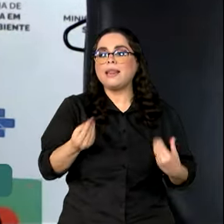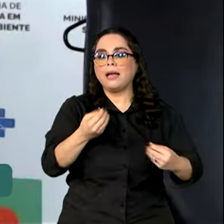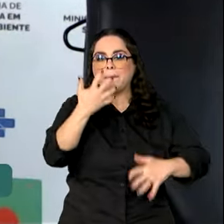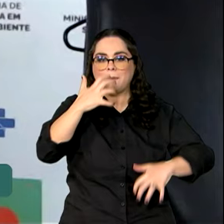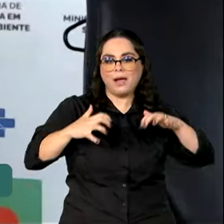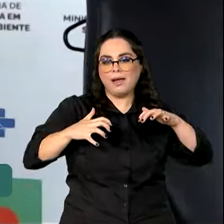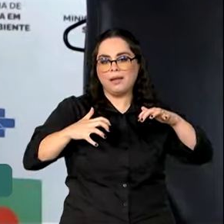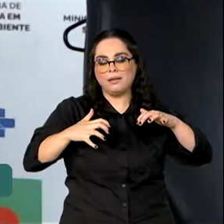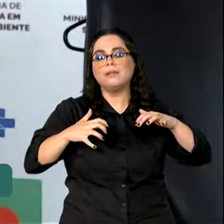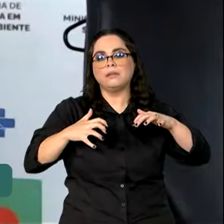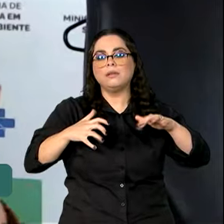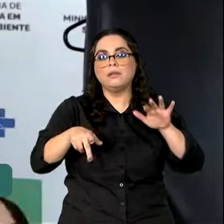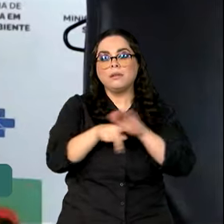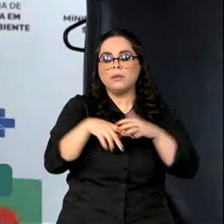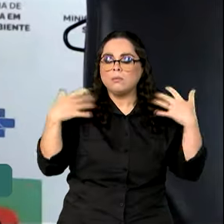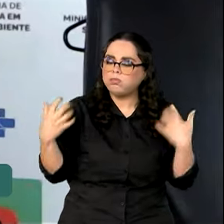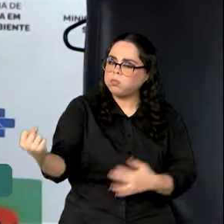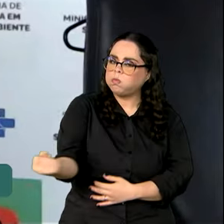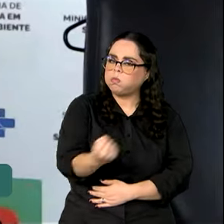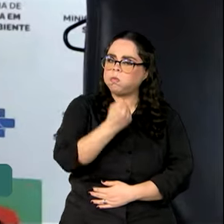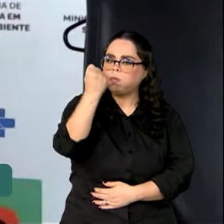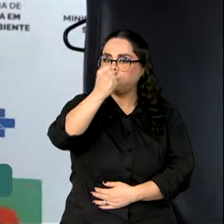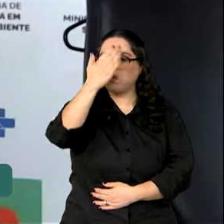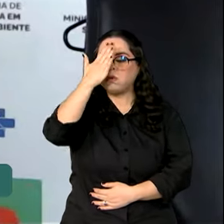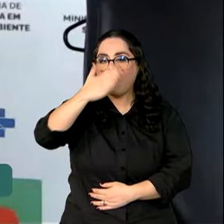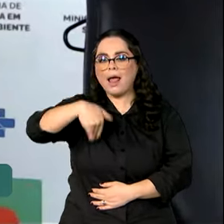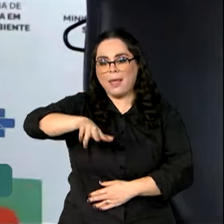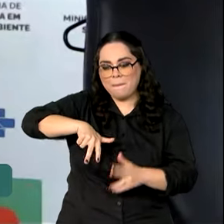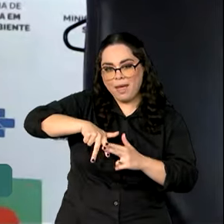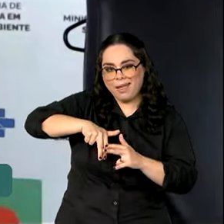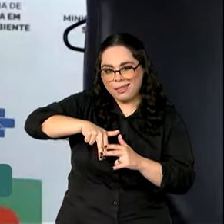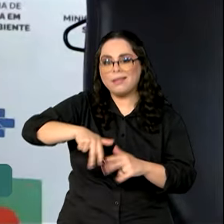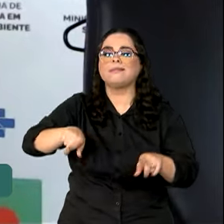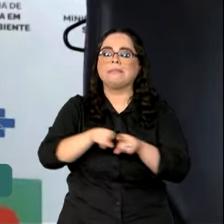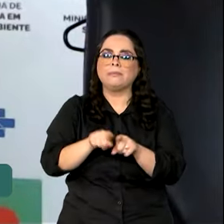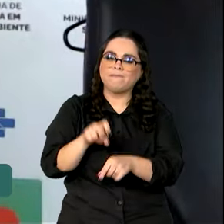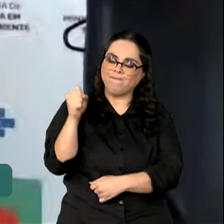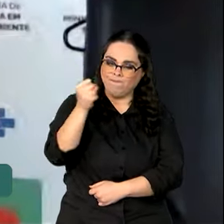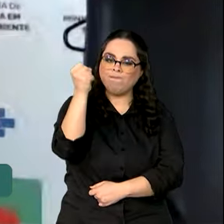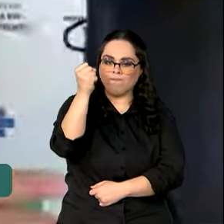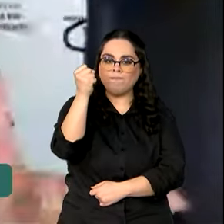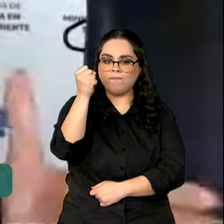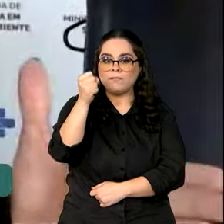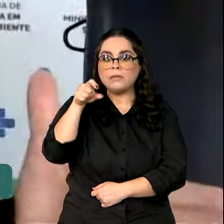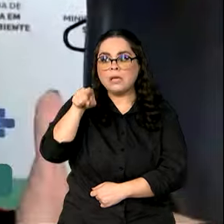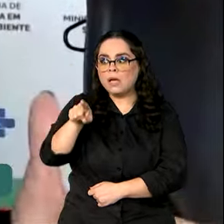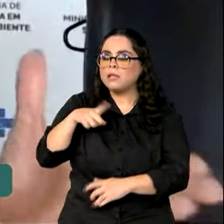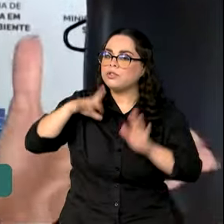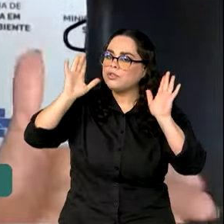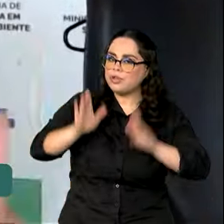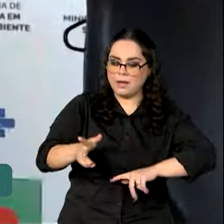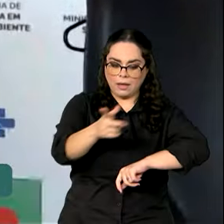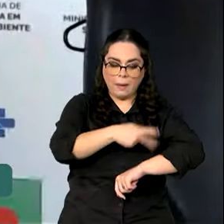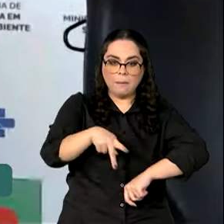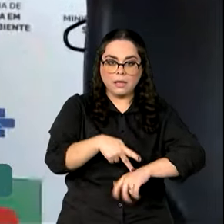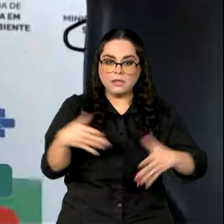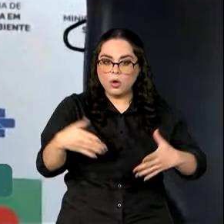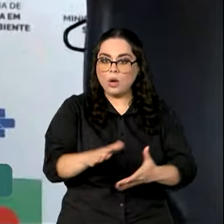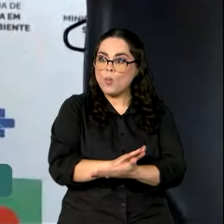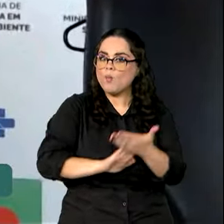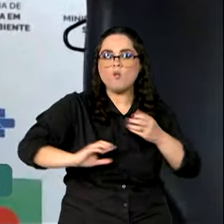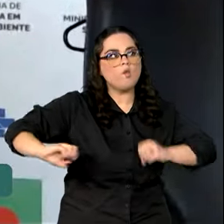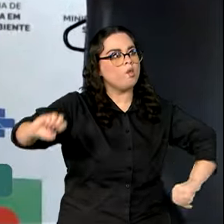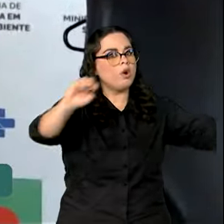grave, principalmente de membros inferiores. Nós temos um país livre da